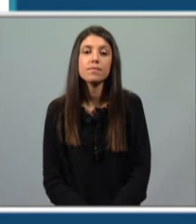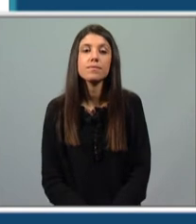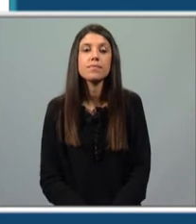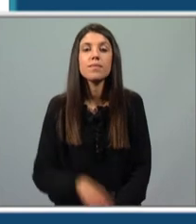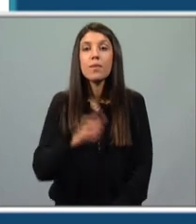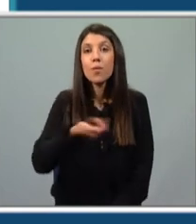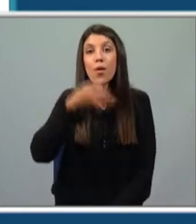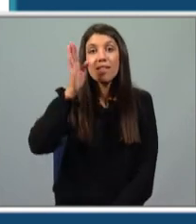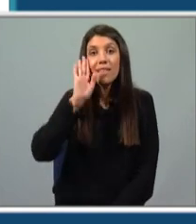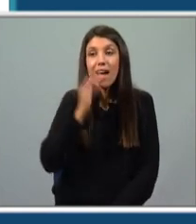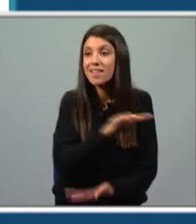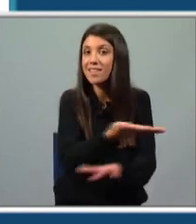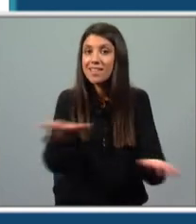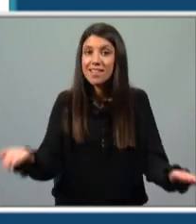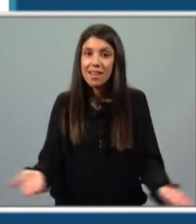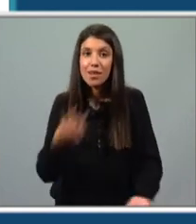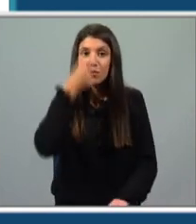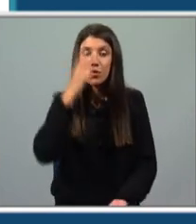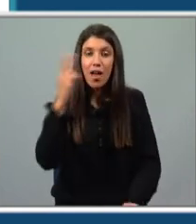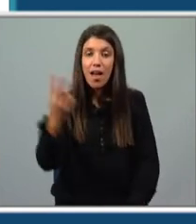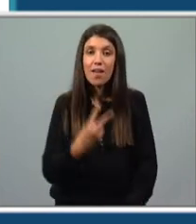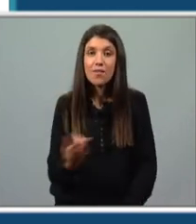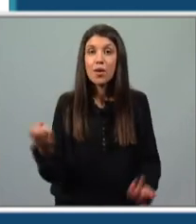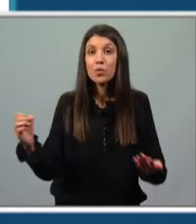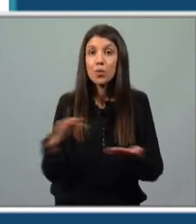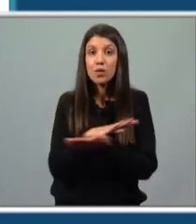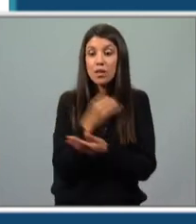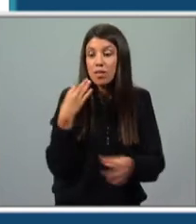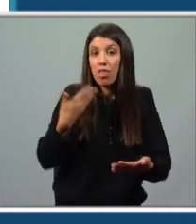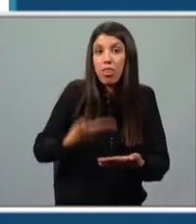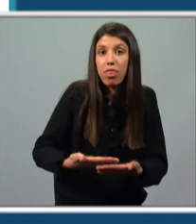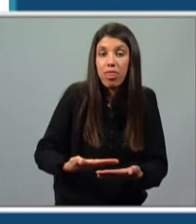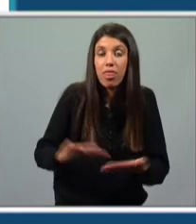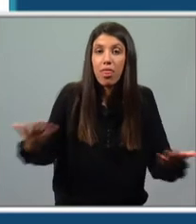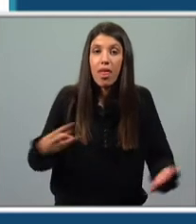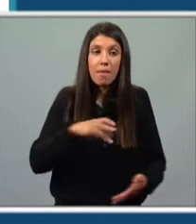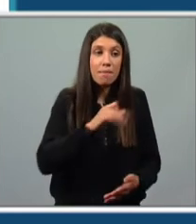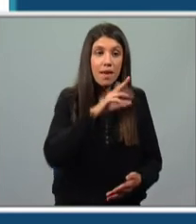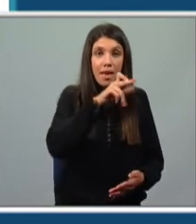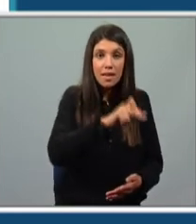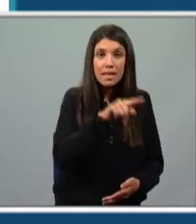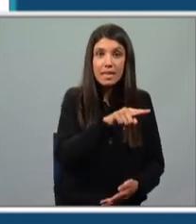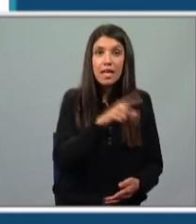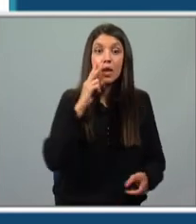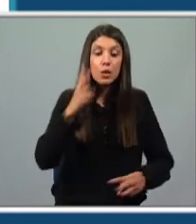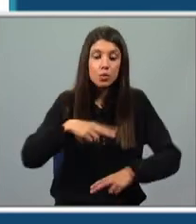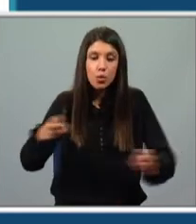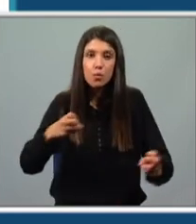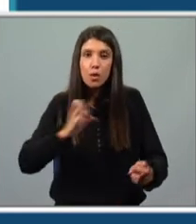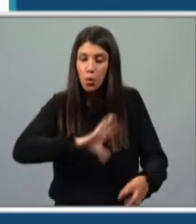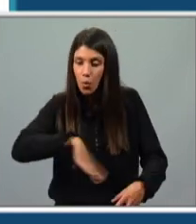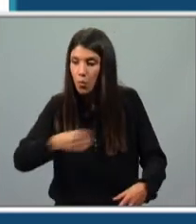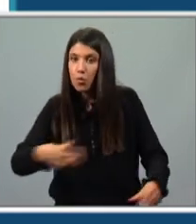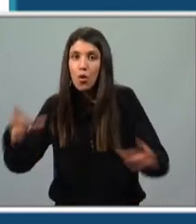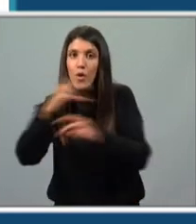Boa tarde, caros telespectadores. Notícia de última hora. Maria Alberta Meneiros descobriu um novo